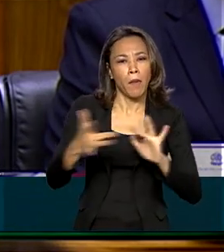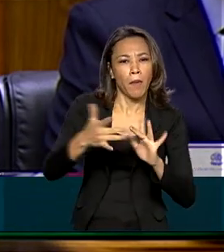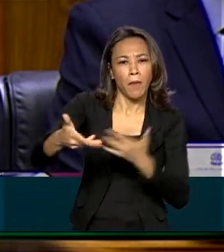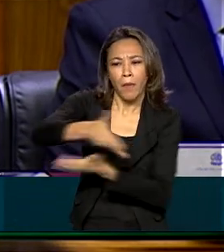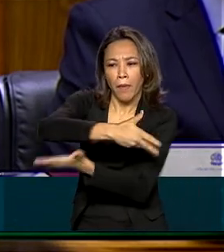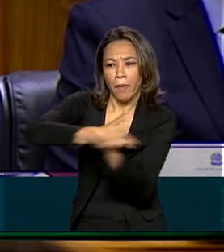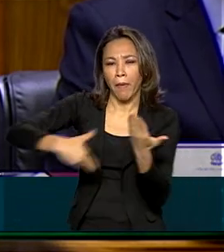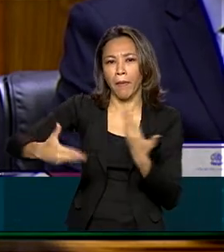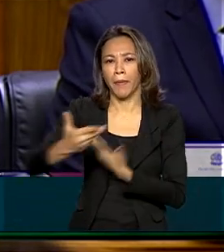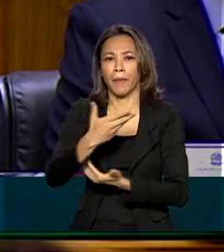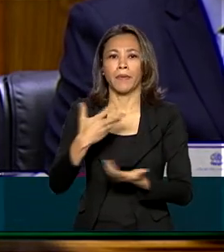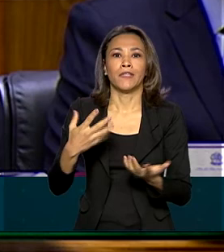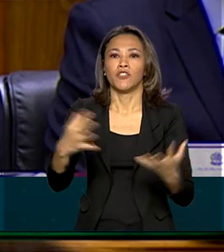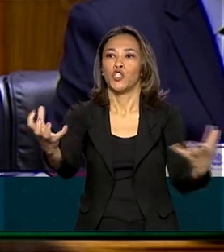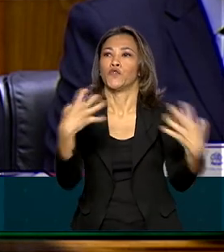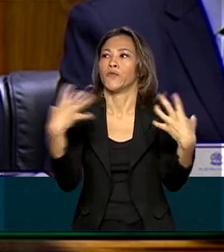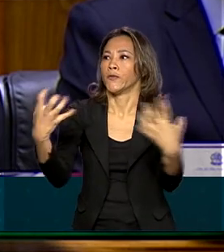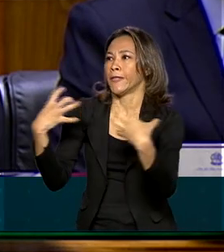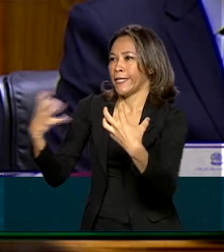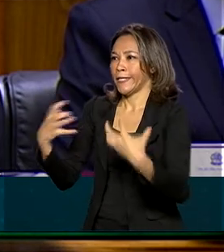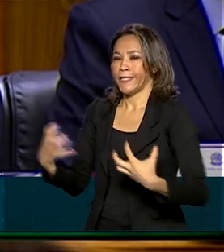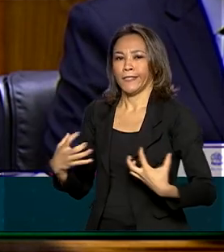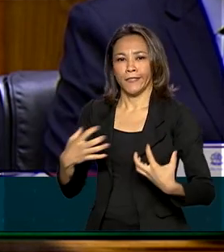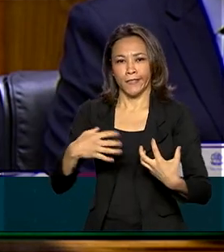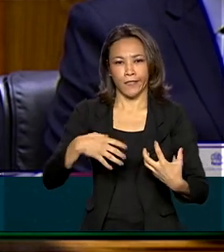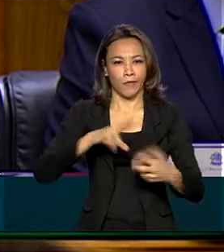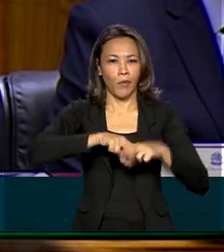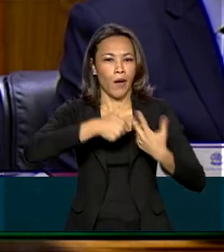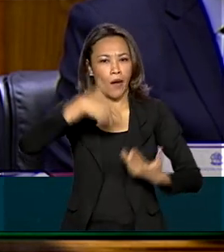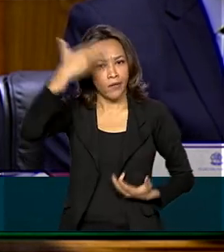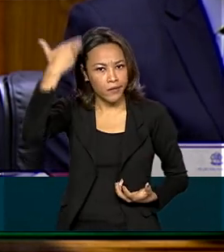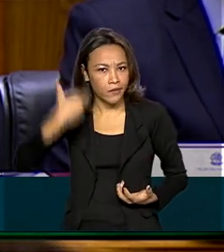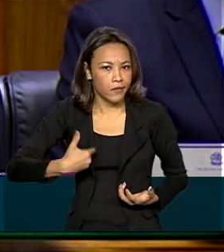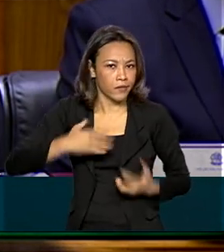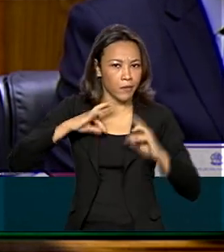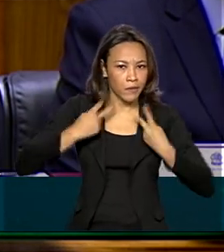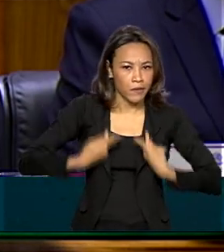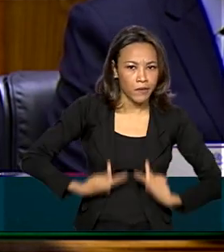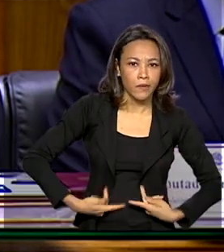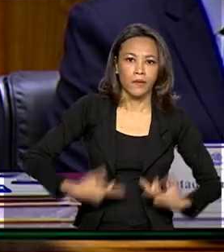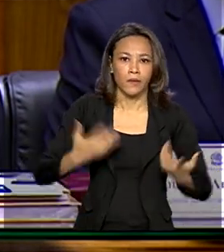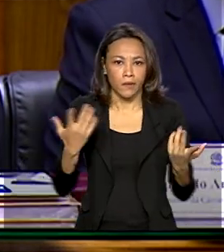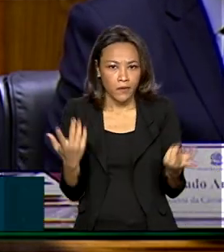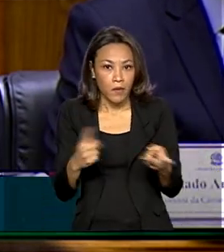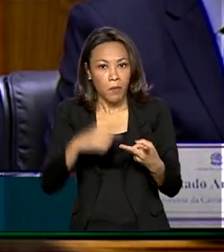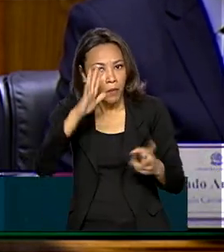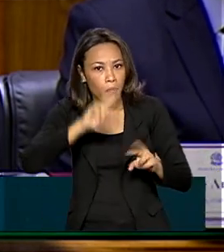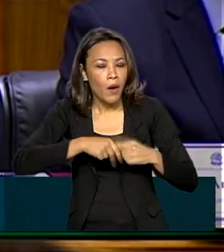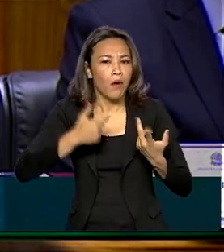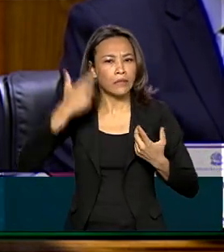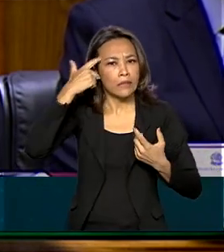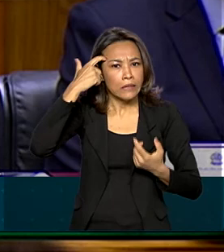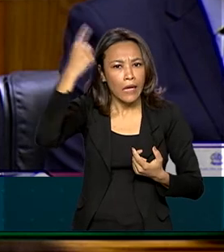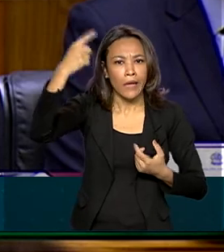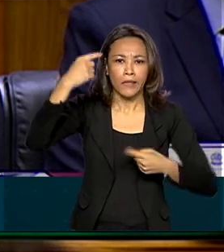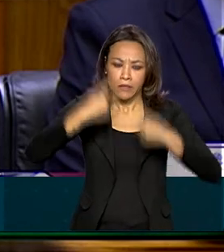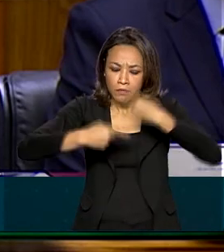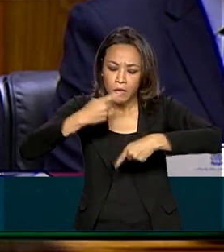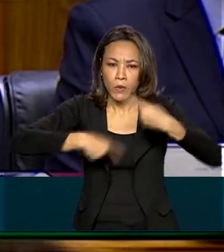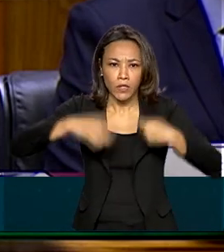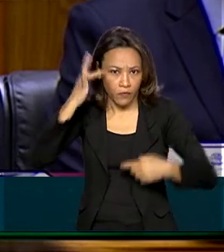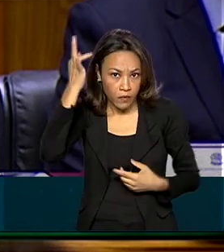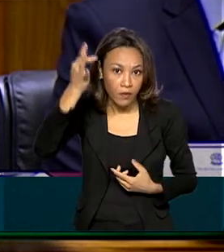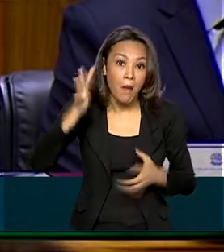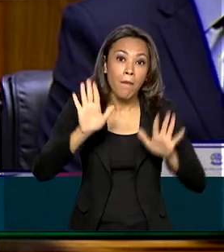momento, ao sabor de quem ocupa os cargos de relevo ou de nossas convicções políticas ou pessoais. A nação brasileira